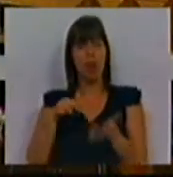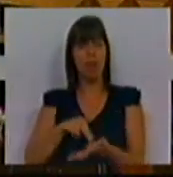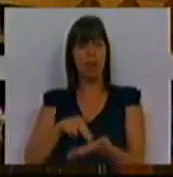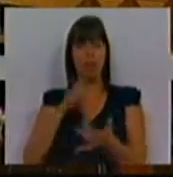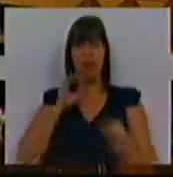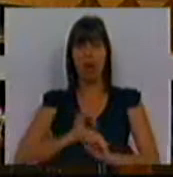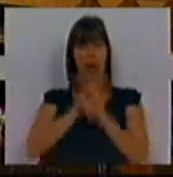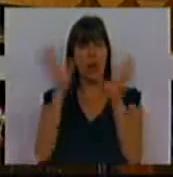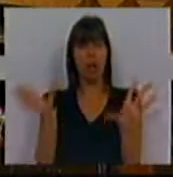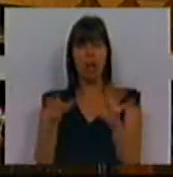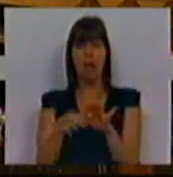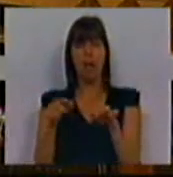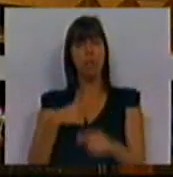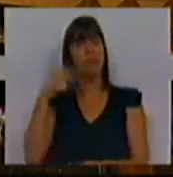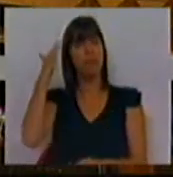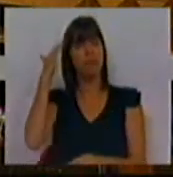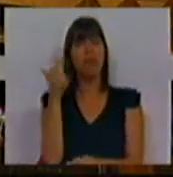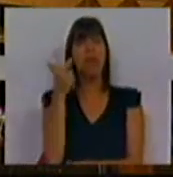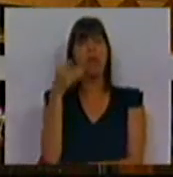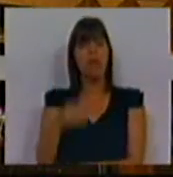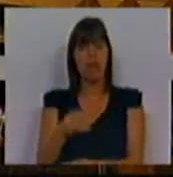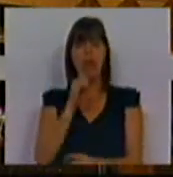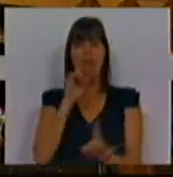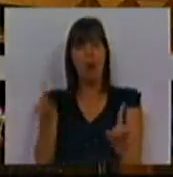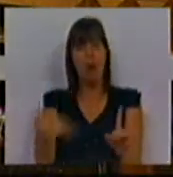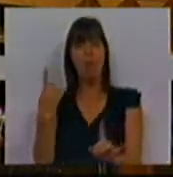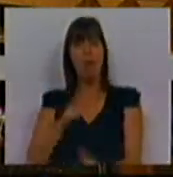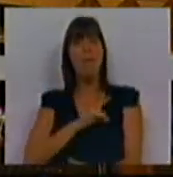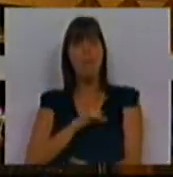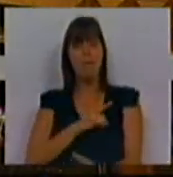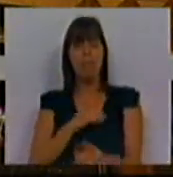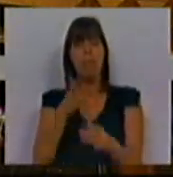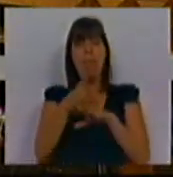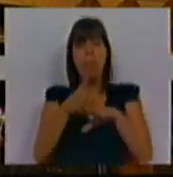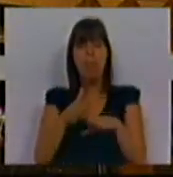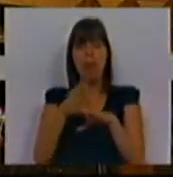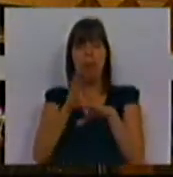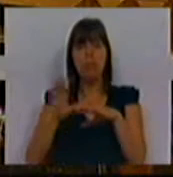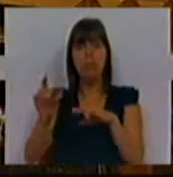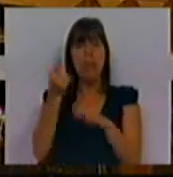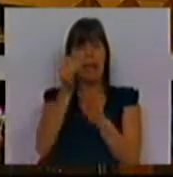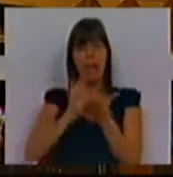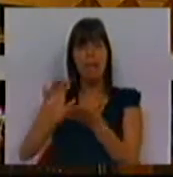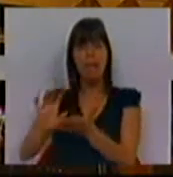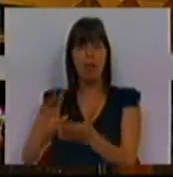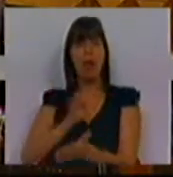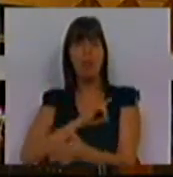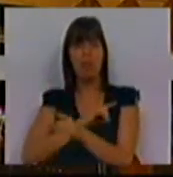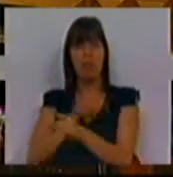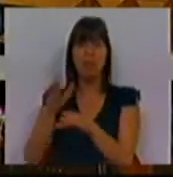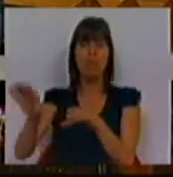tem sido clara sobre isso. Nós achamos que a TAP poderia privatizar parcialmente parte do seu capital para